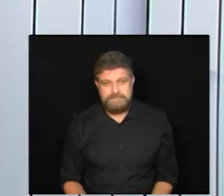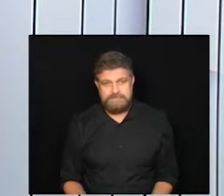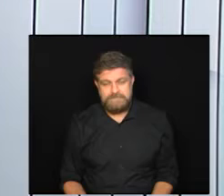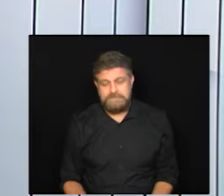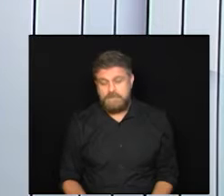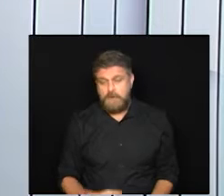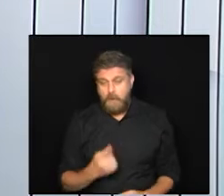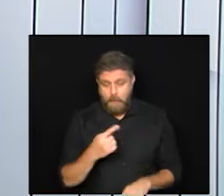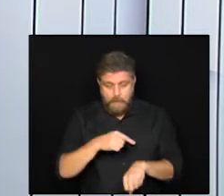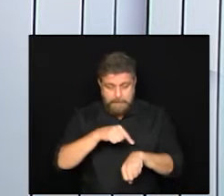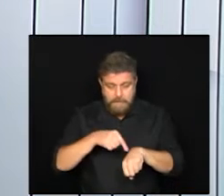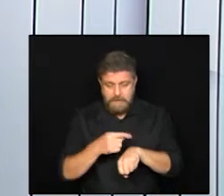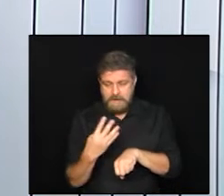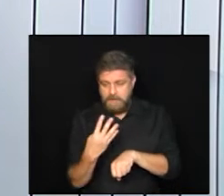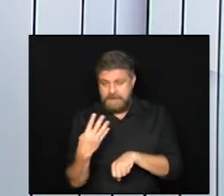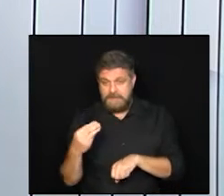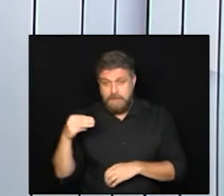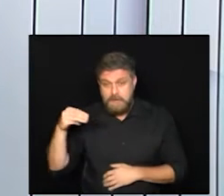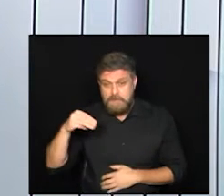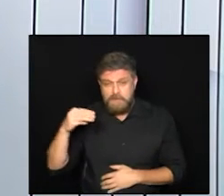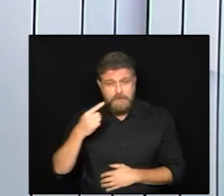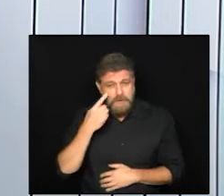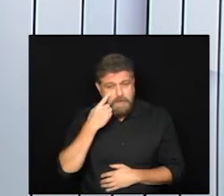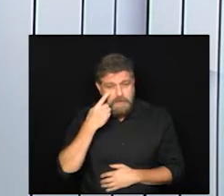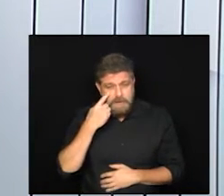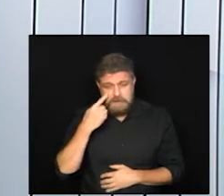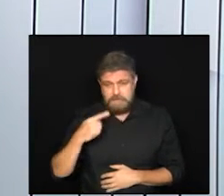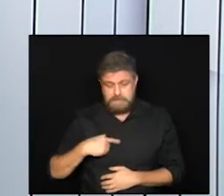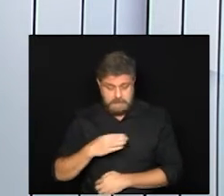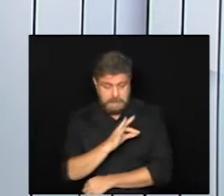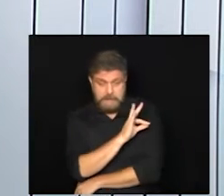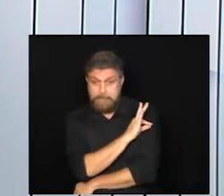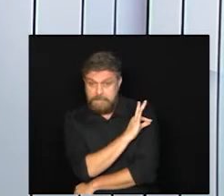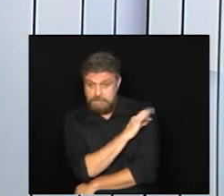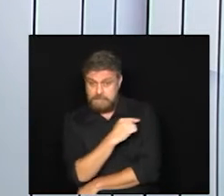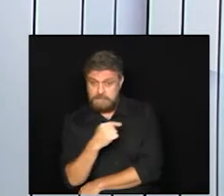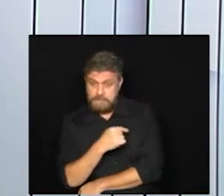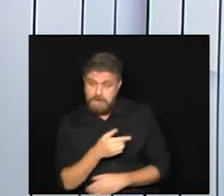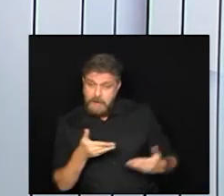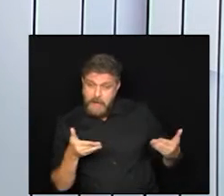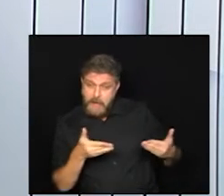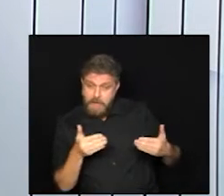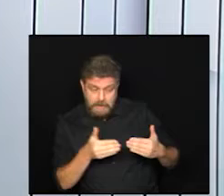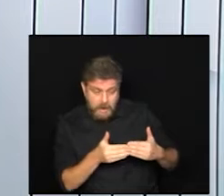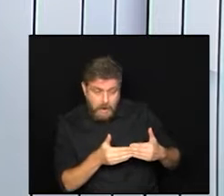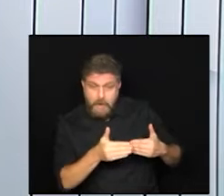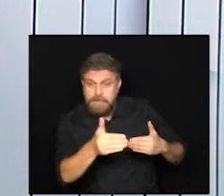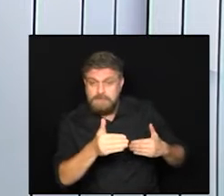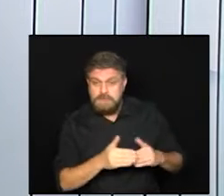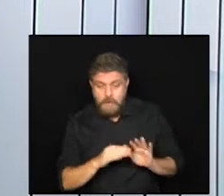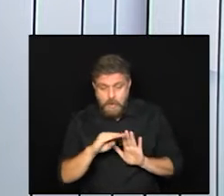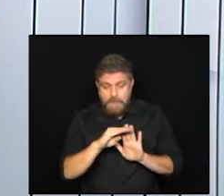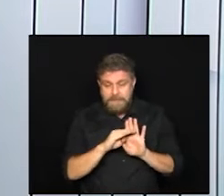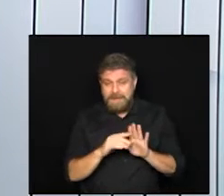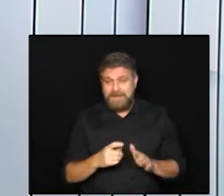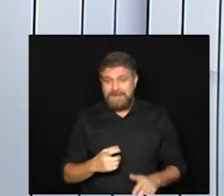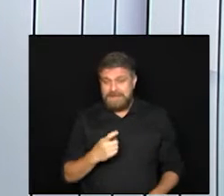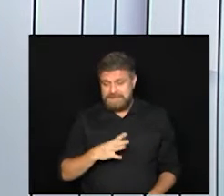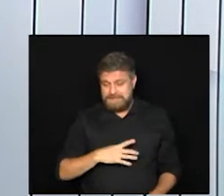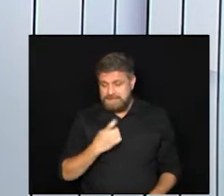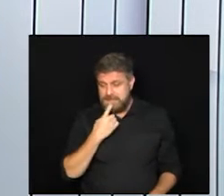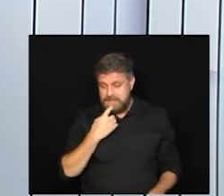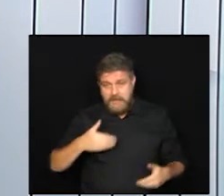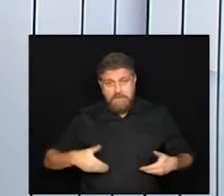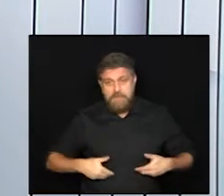uma hora e 44 minutos e olha só a prefeitura lançou agora há pouco o programa Campinas Sem Fome